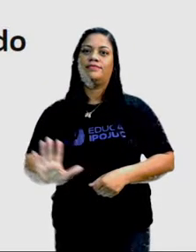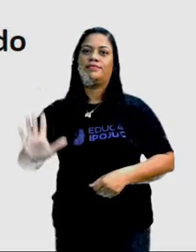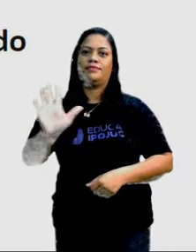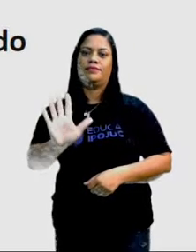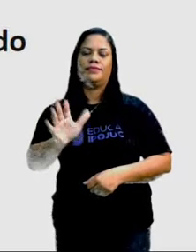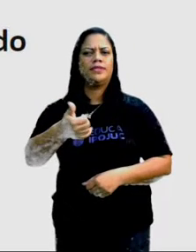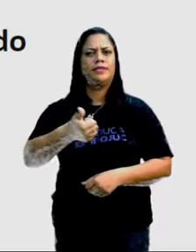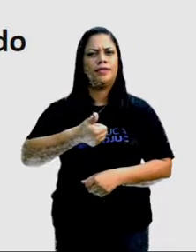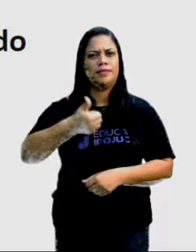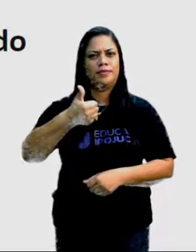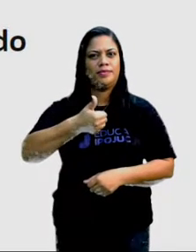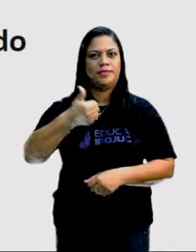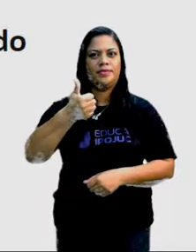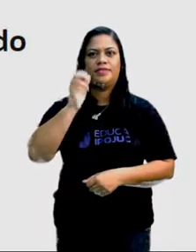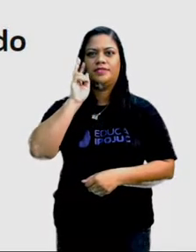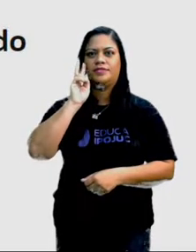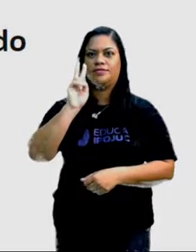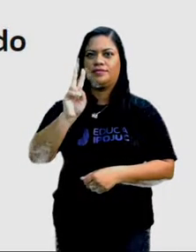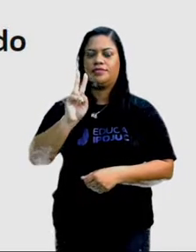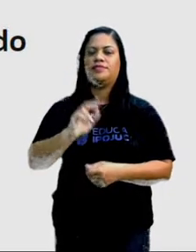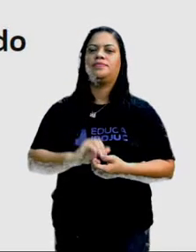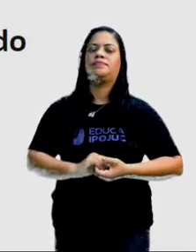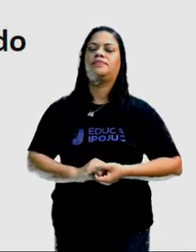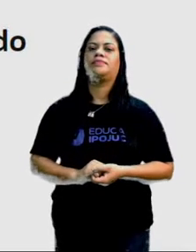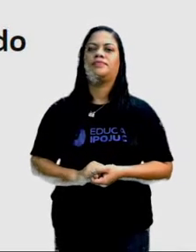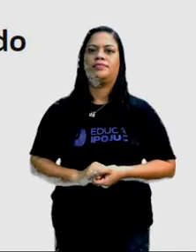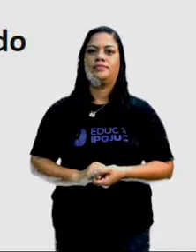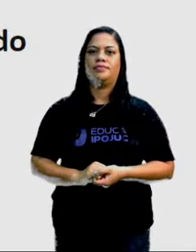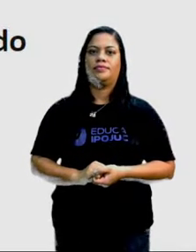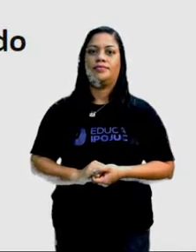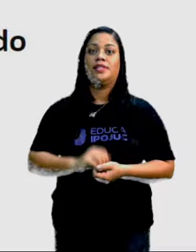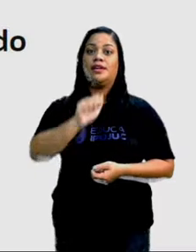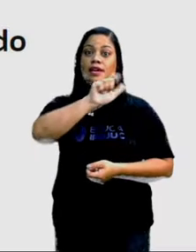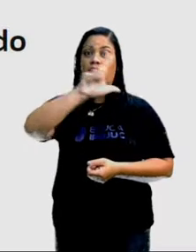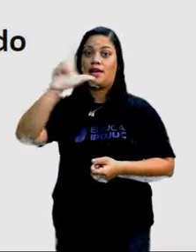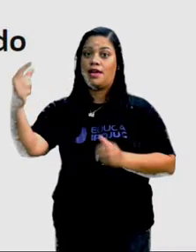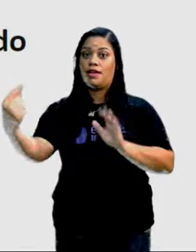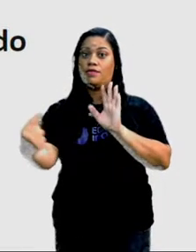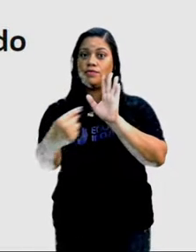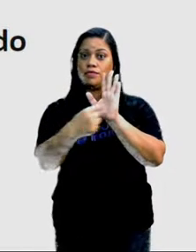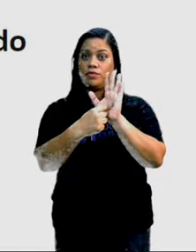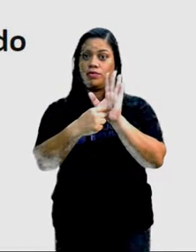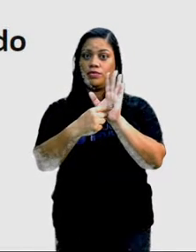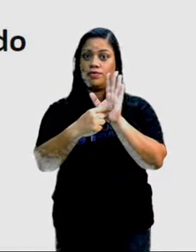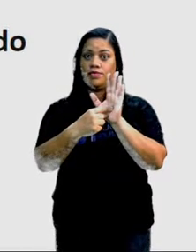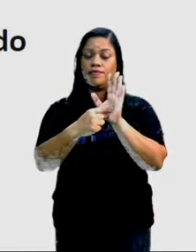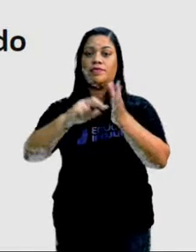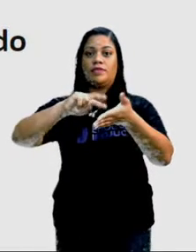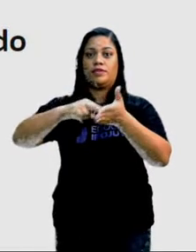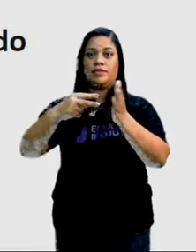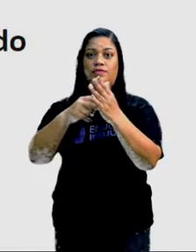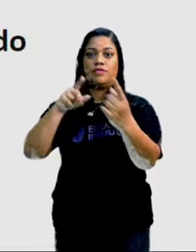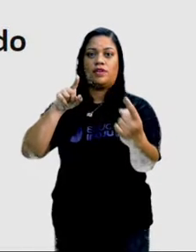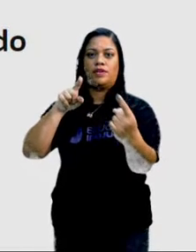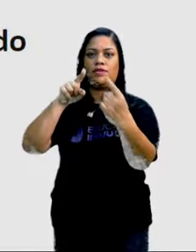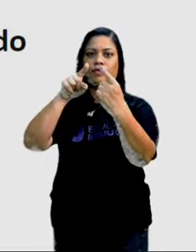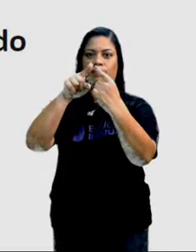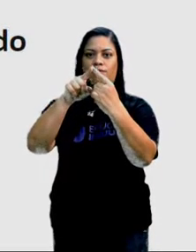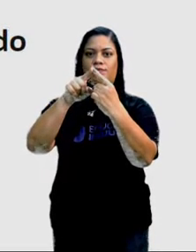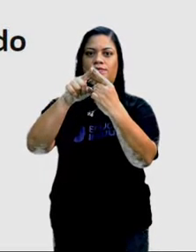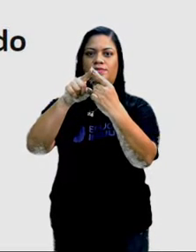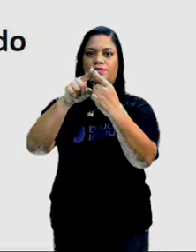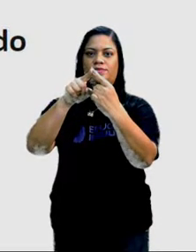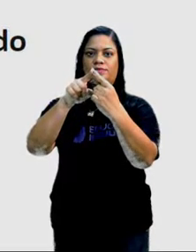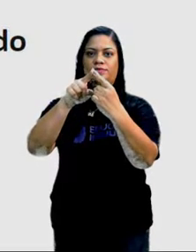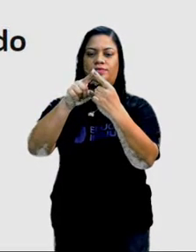Primeiro, vamos ver as laterais dele. As bolinhas azuis, elas são vértices, certo? Olha que ela tem aqui